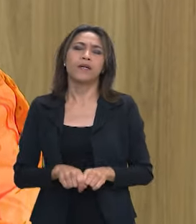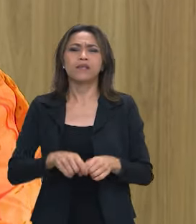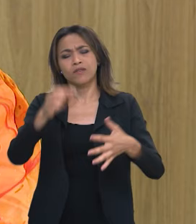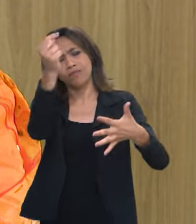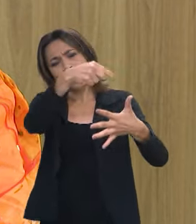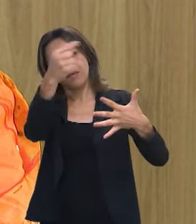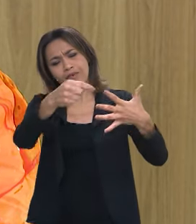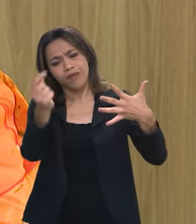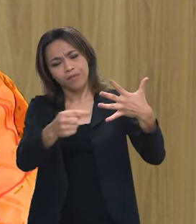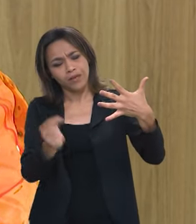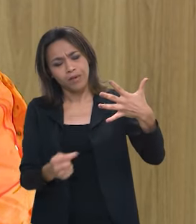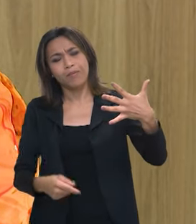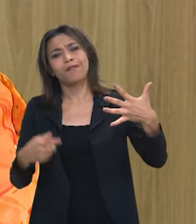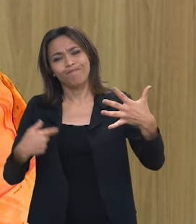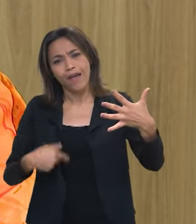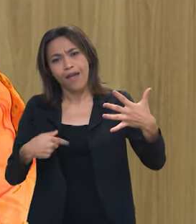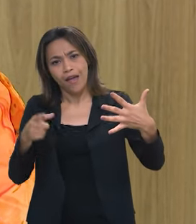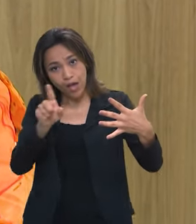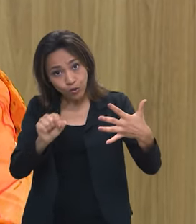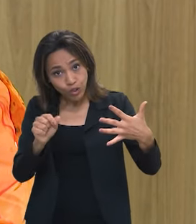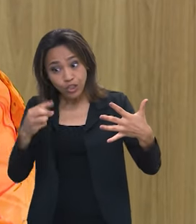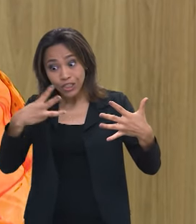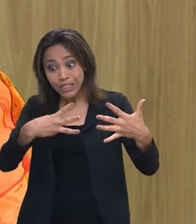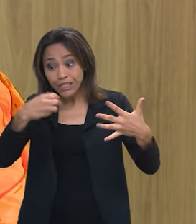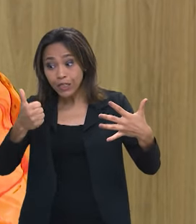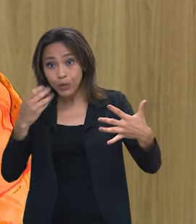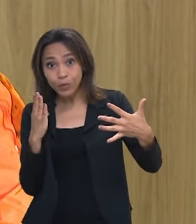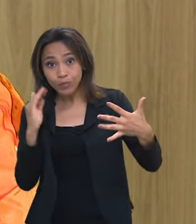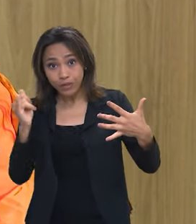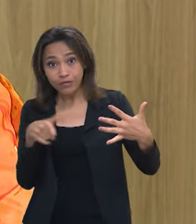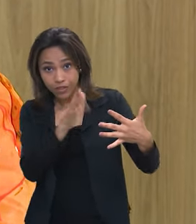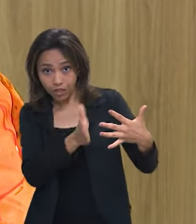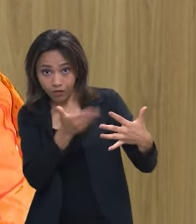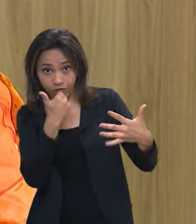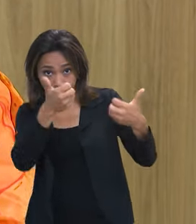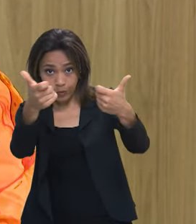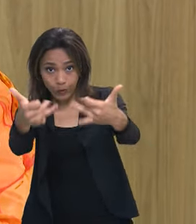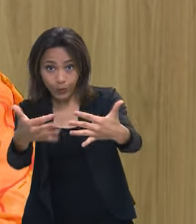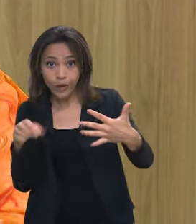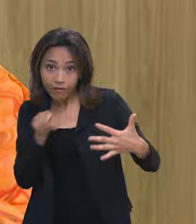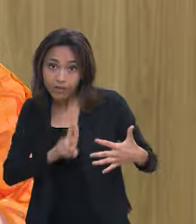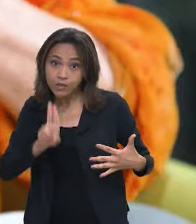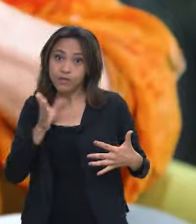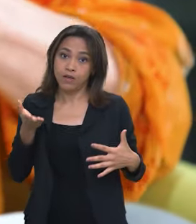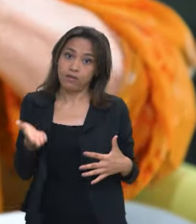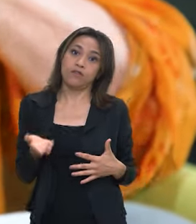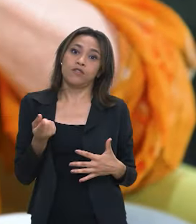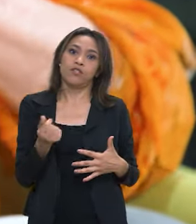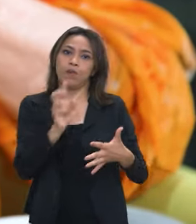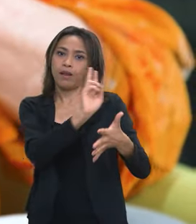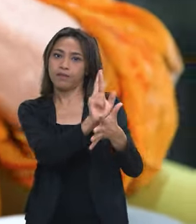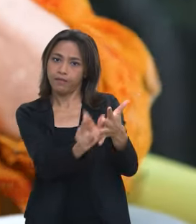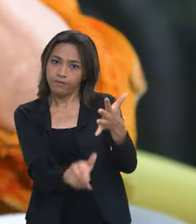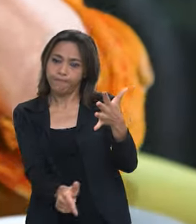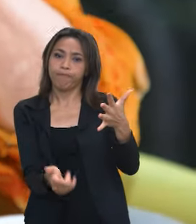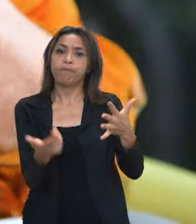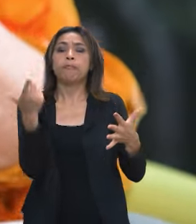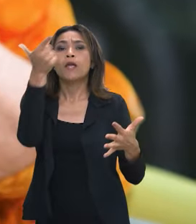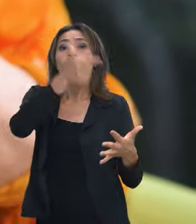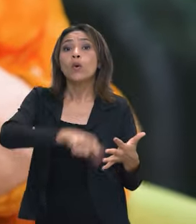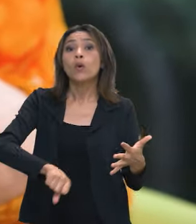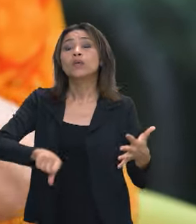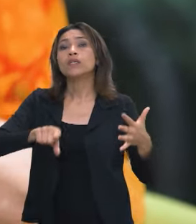correspondem ao recurso de 31 bilhões que você mencionou e eu quero mencionar aqui